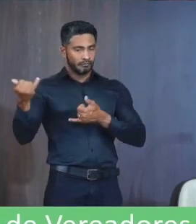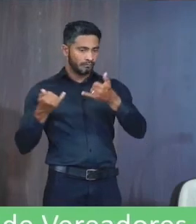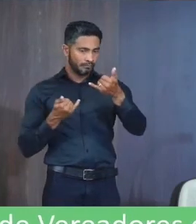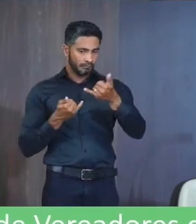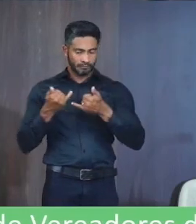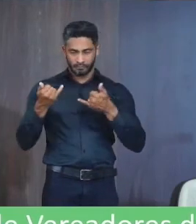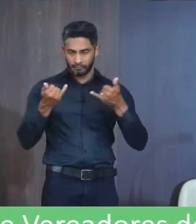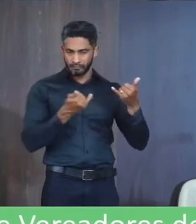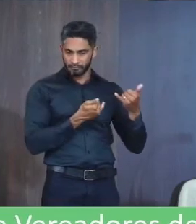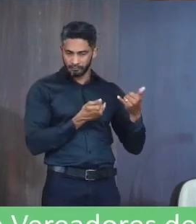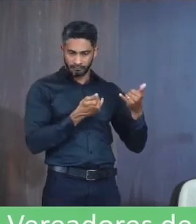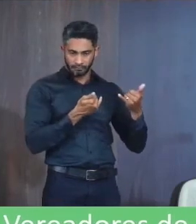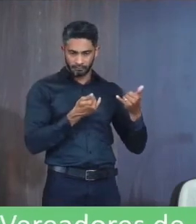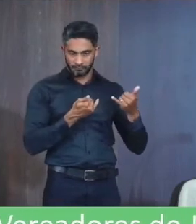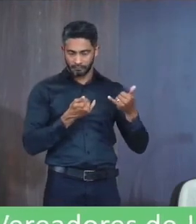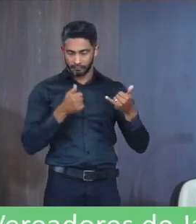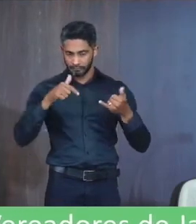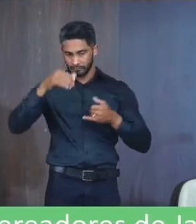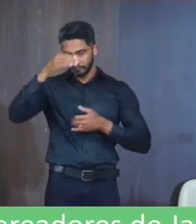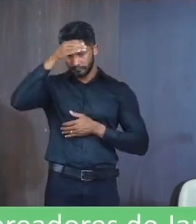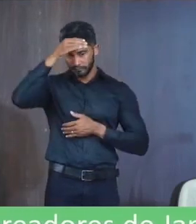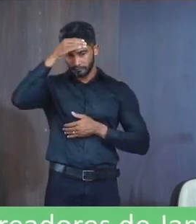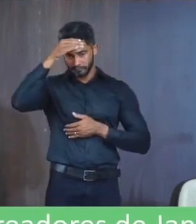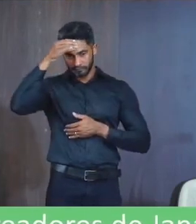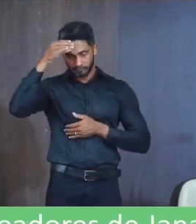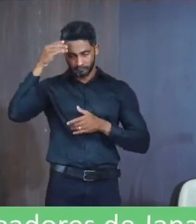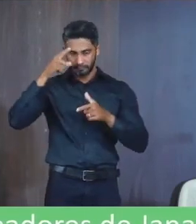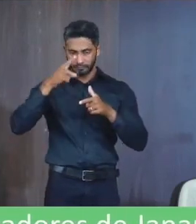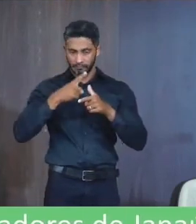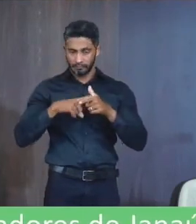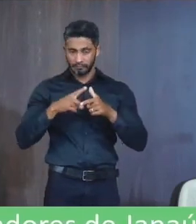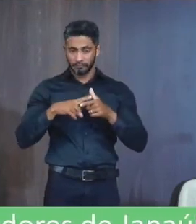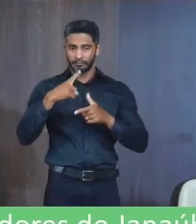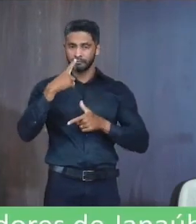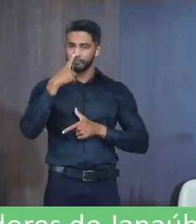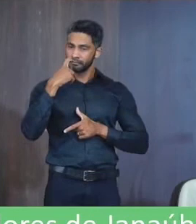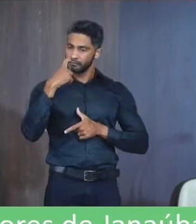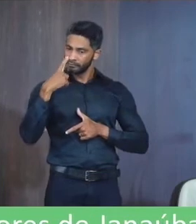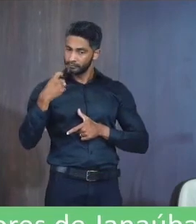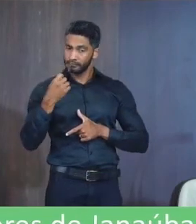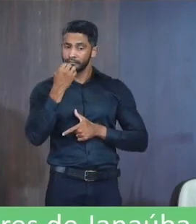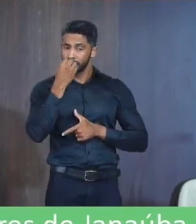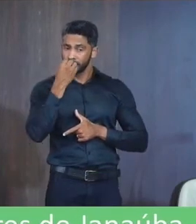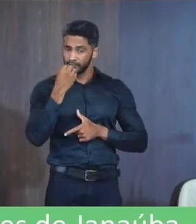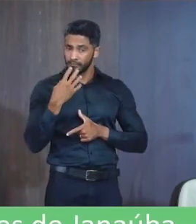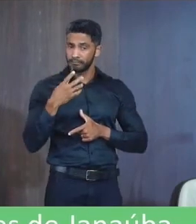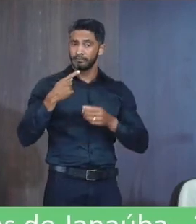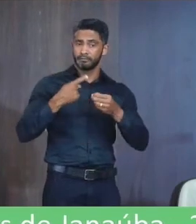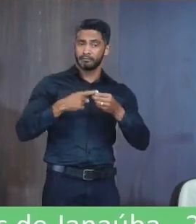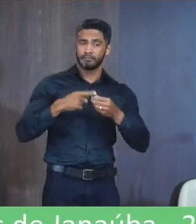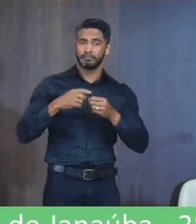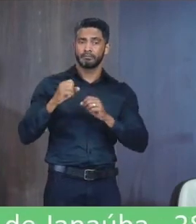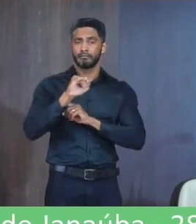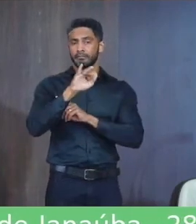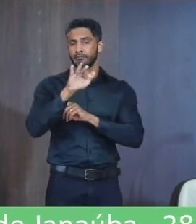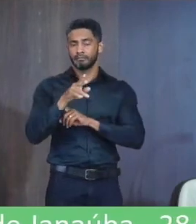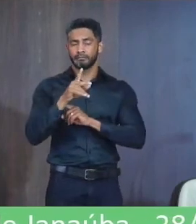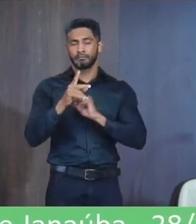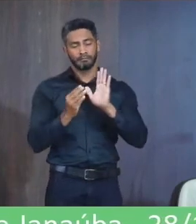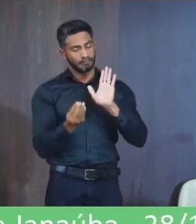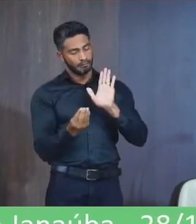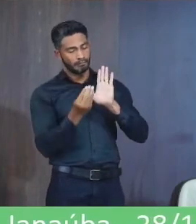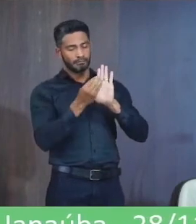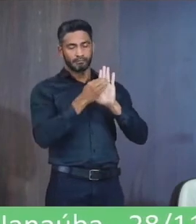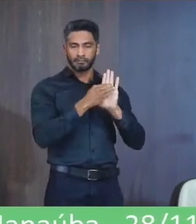Da prontidão desta casa Na resolução do problema De mau cheiro Na região do bairro Godões Deste município de Anaúba Conforme relatório